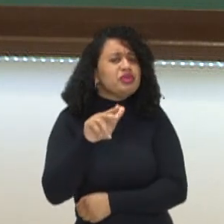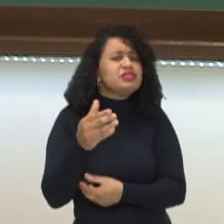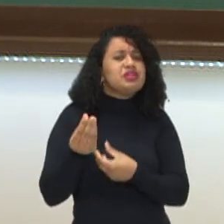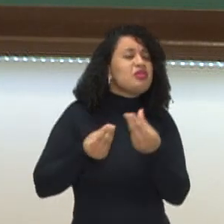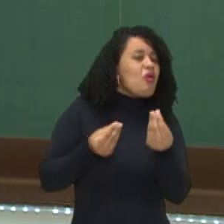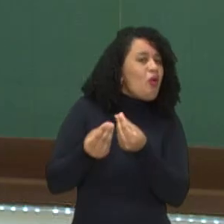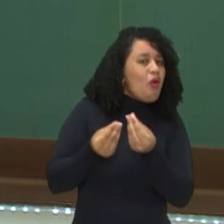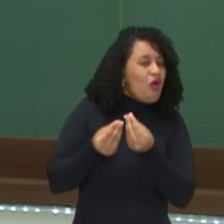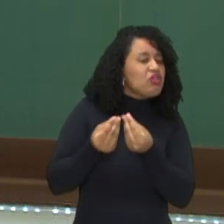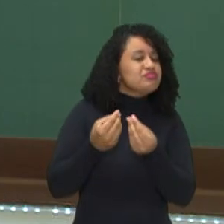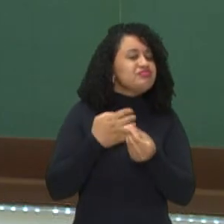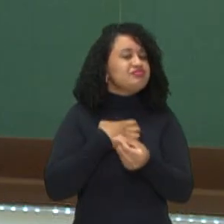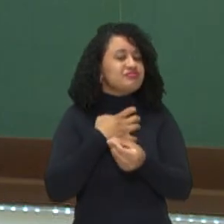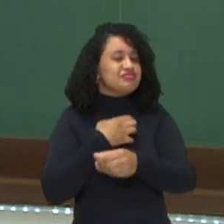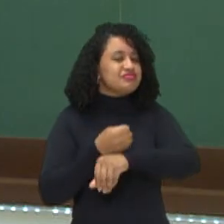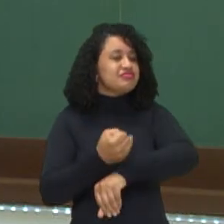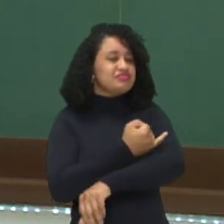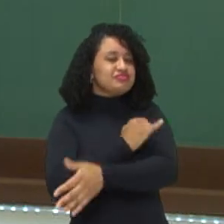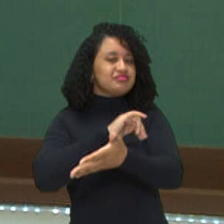ela vai ter ali.